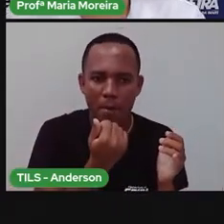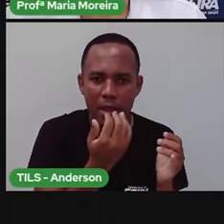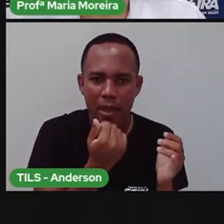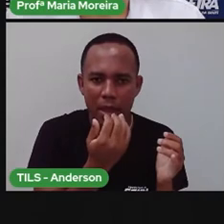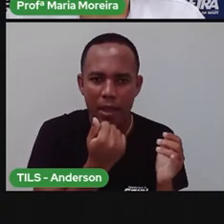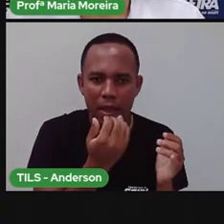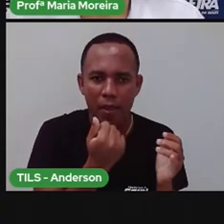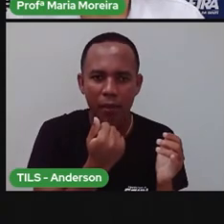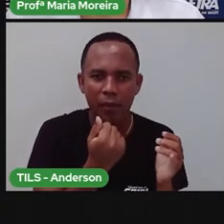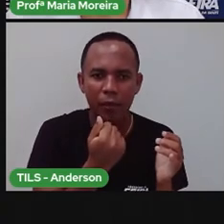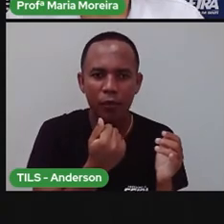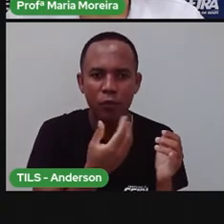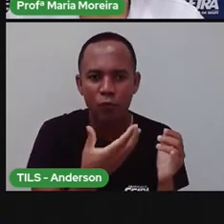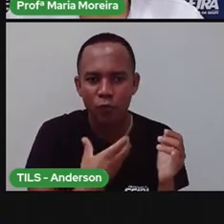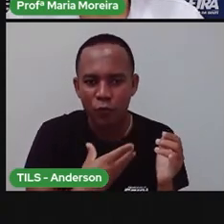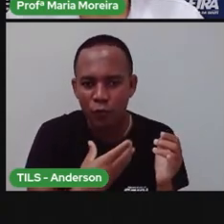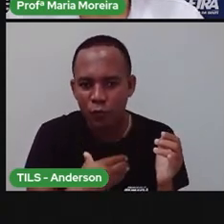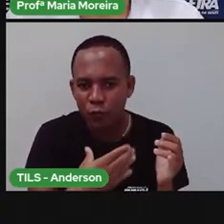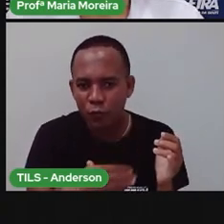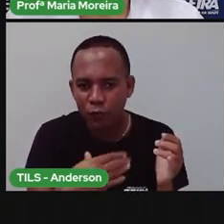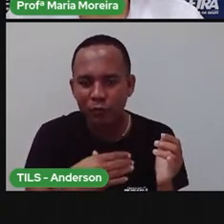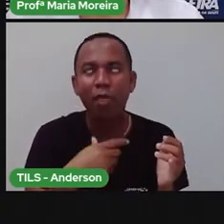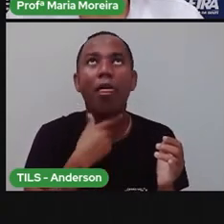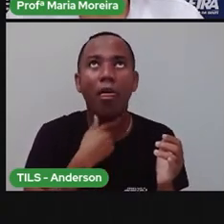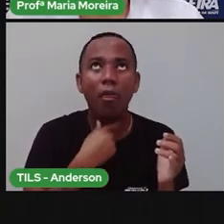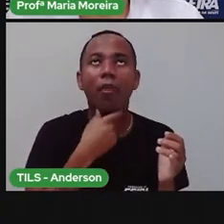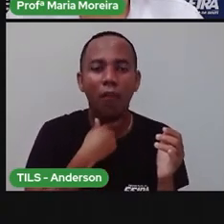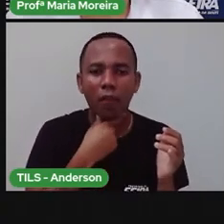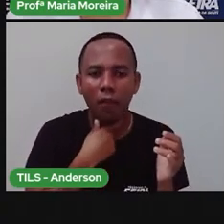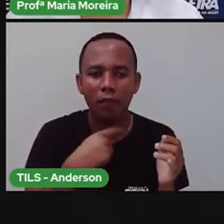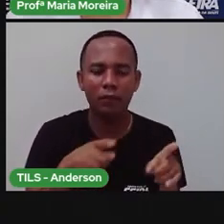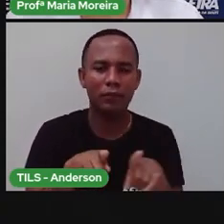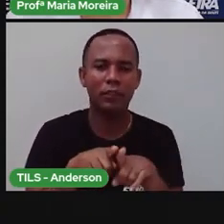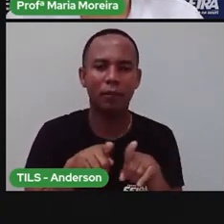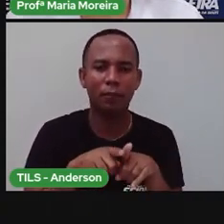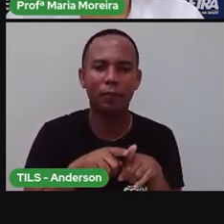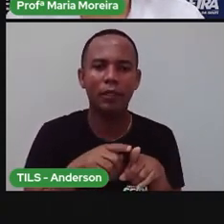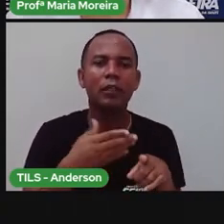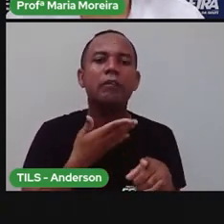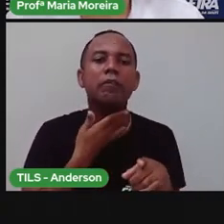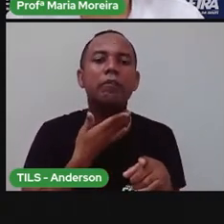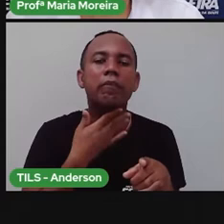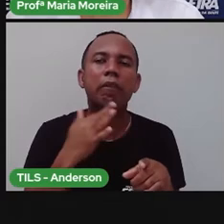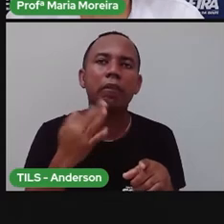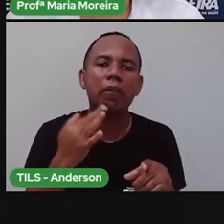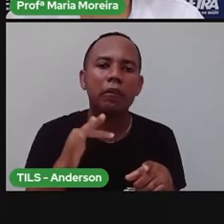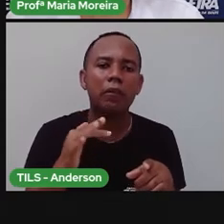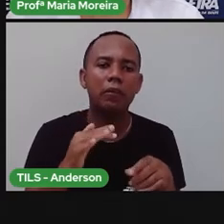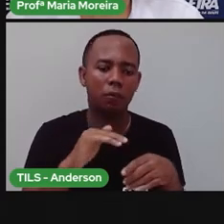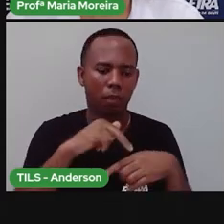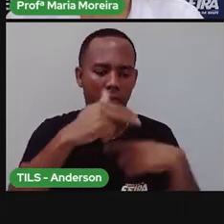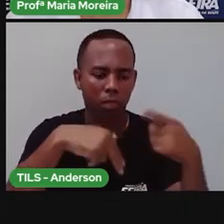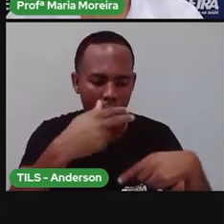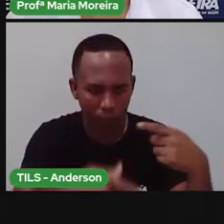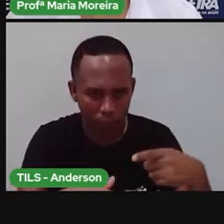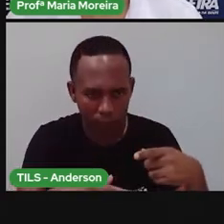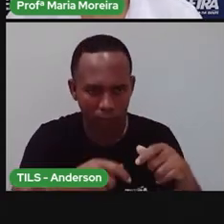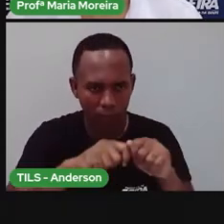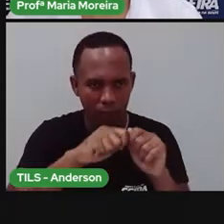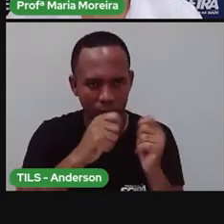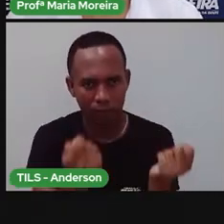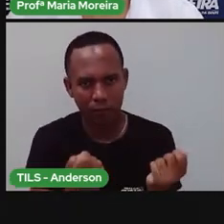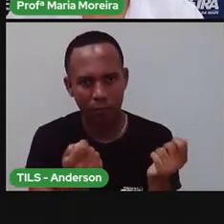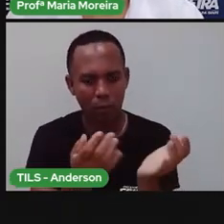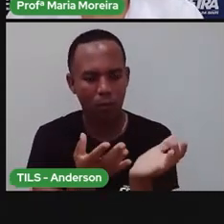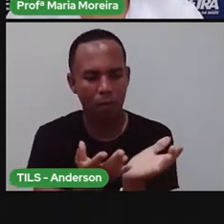de genipapo. Ficou engasgado, com dor no pato. Caiu no poço, quebrou a